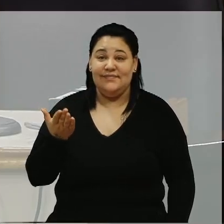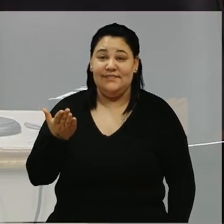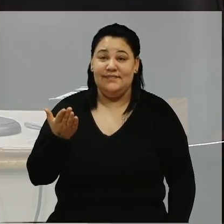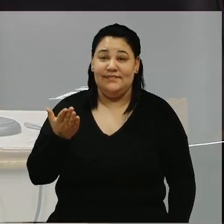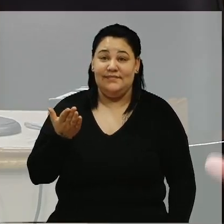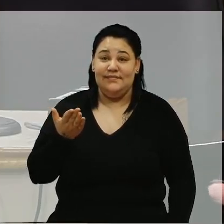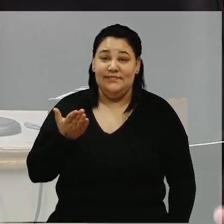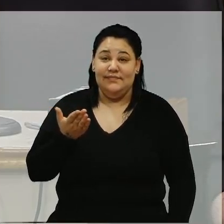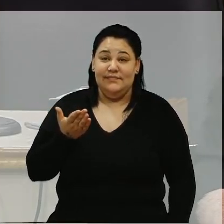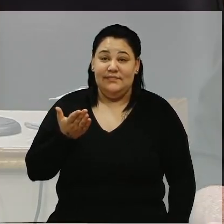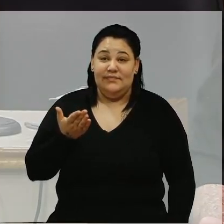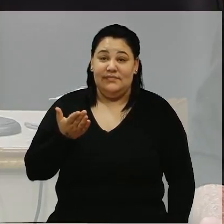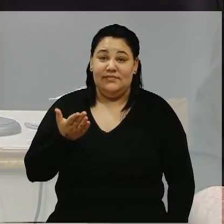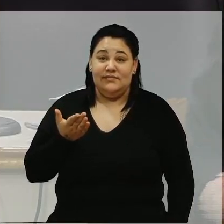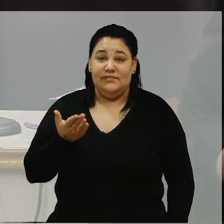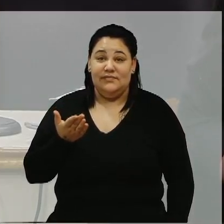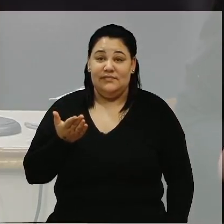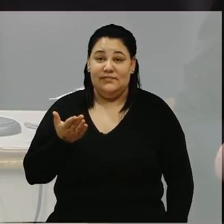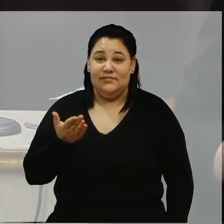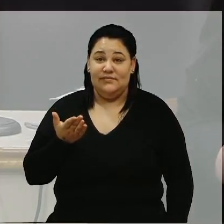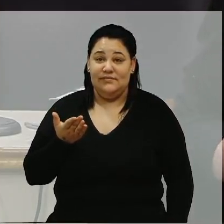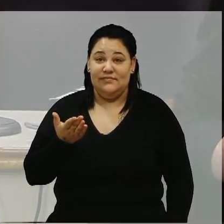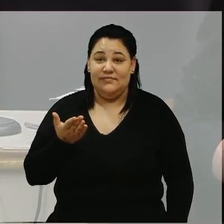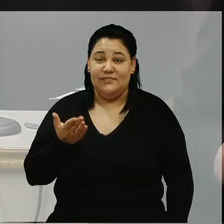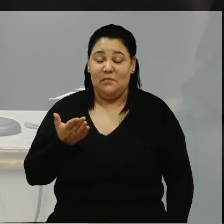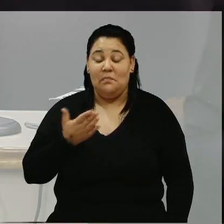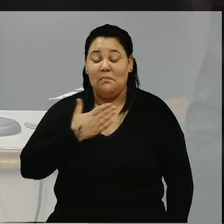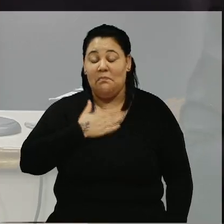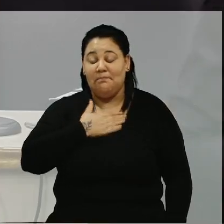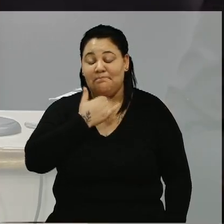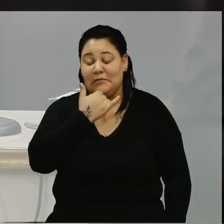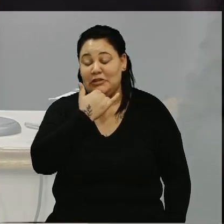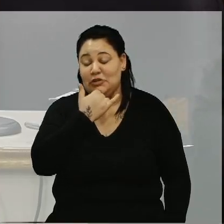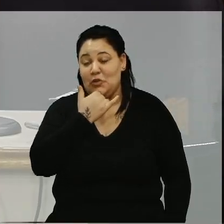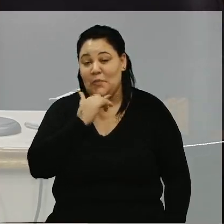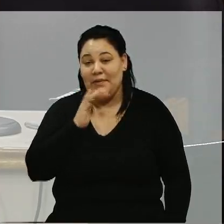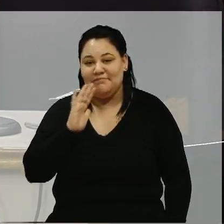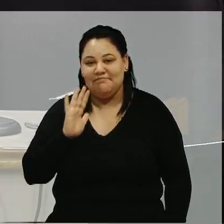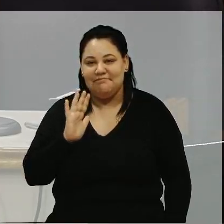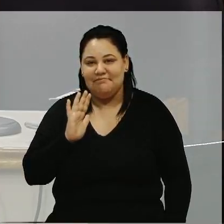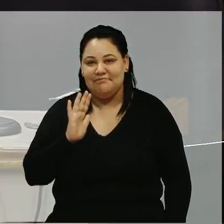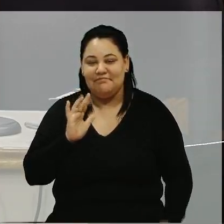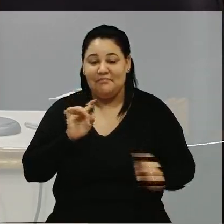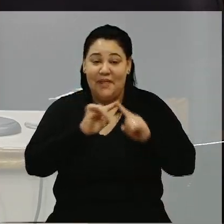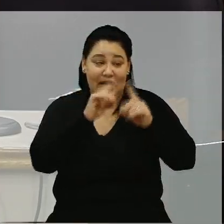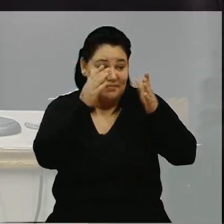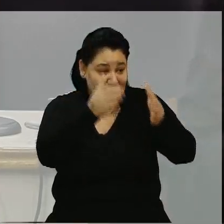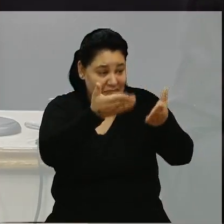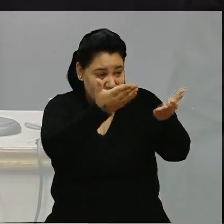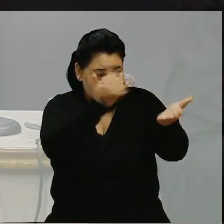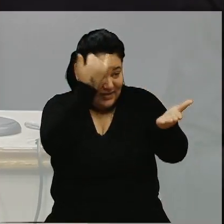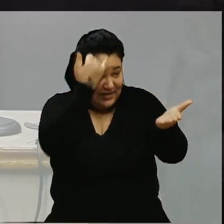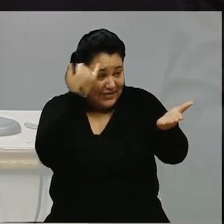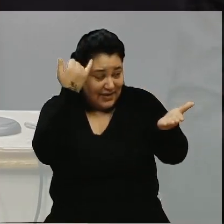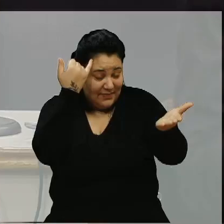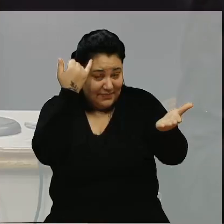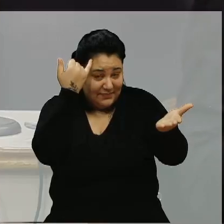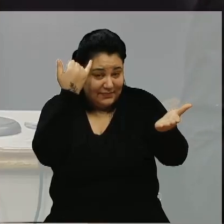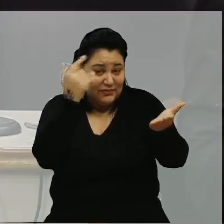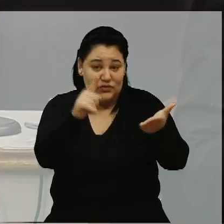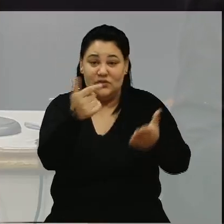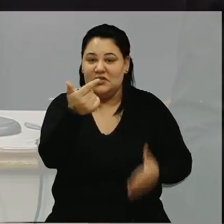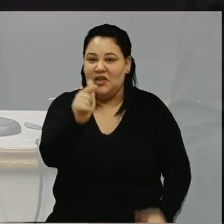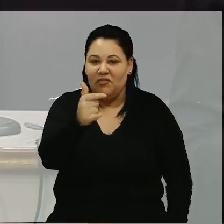se os senhores, me desculpem, mais específico, vereador Zé da Ambrose, se o senhor não tem